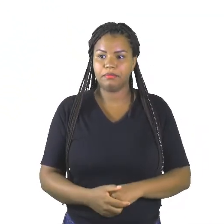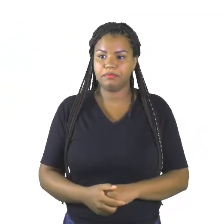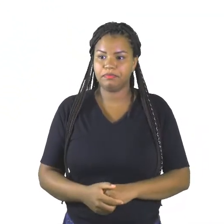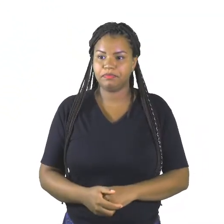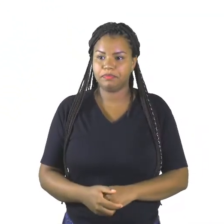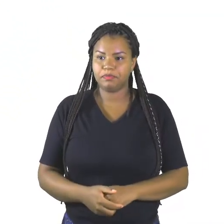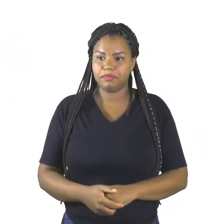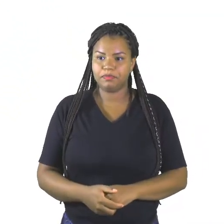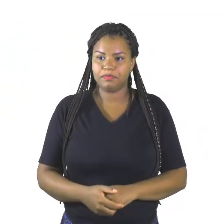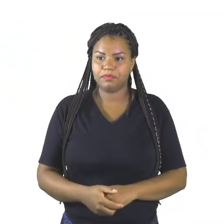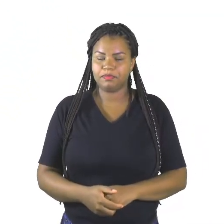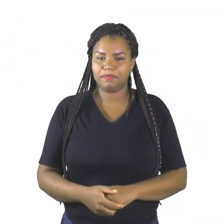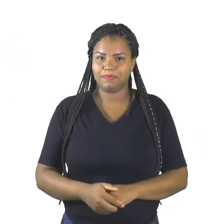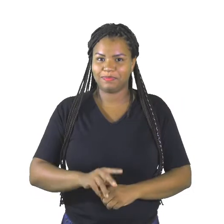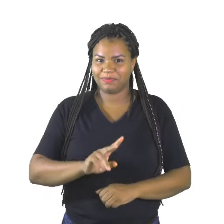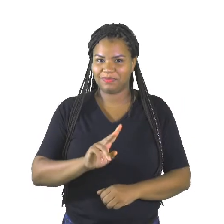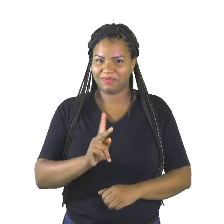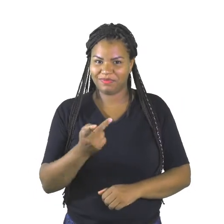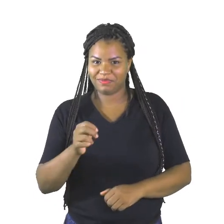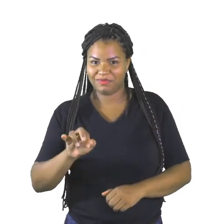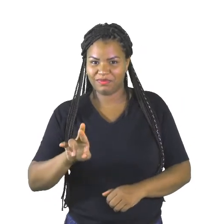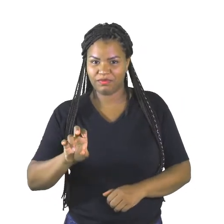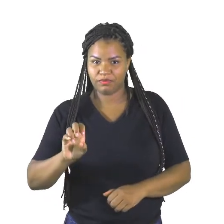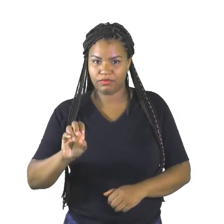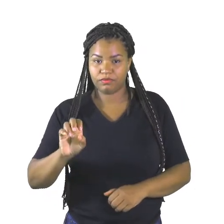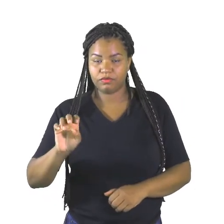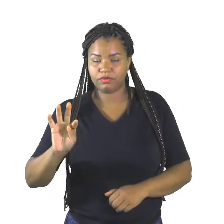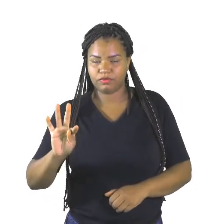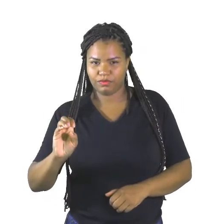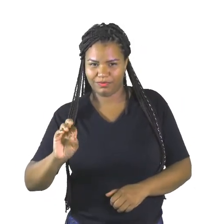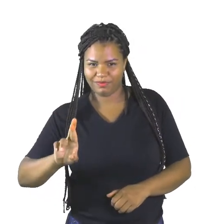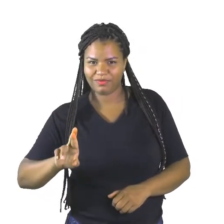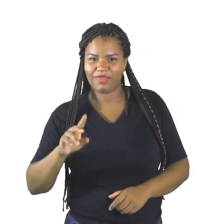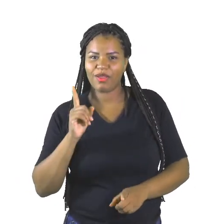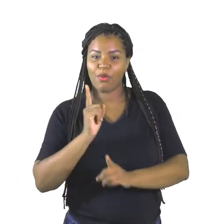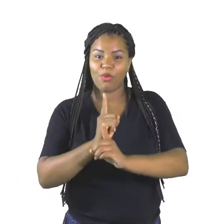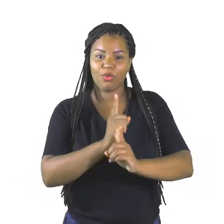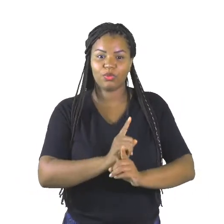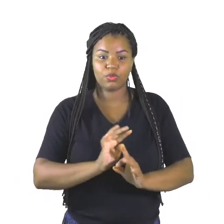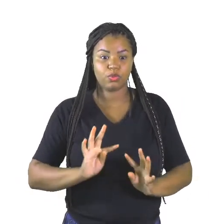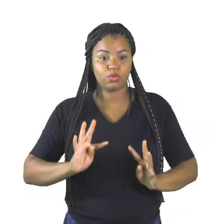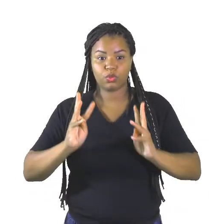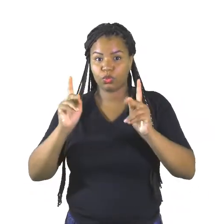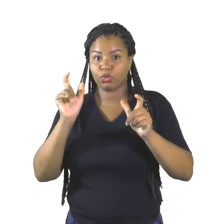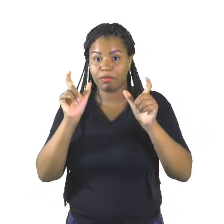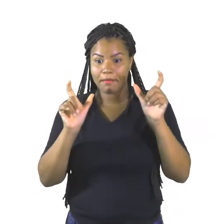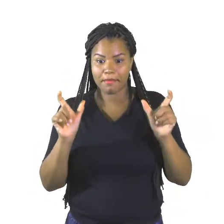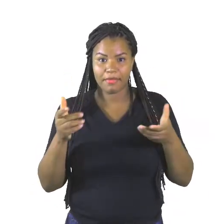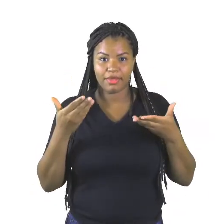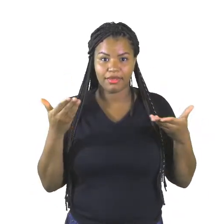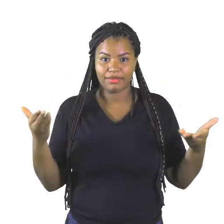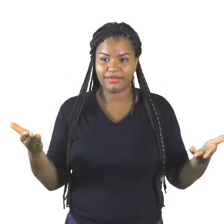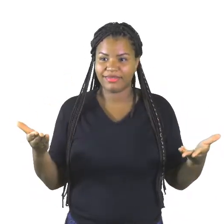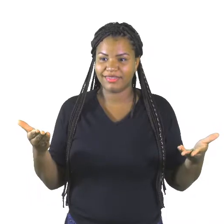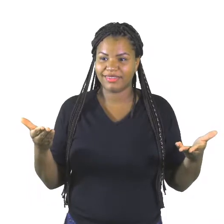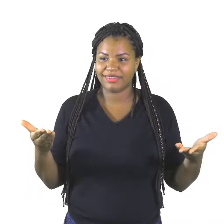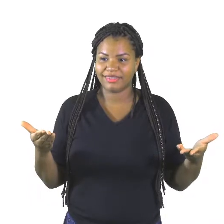E o Eito, então, ele encontrou todas essas palavras que estão aí. Viram?